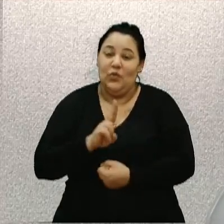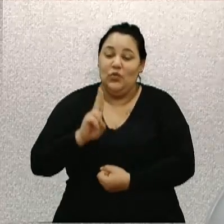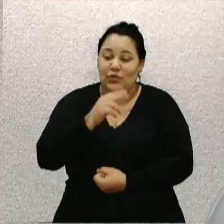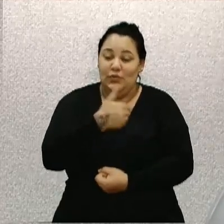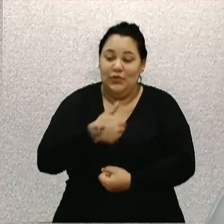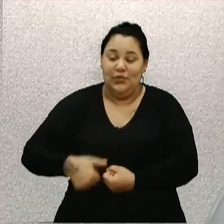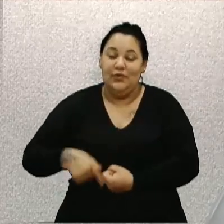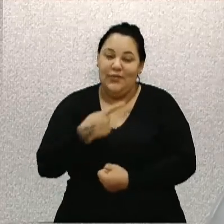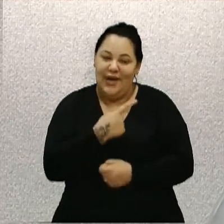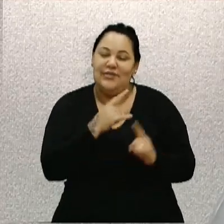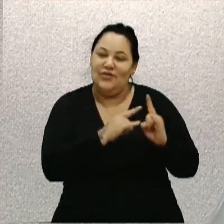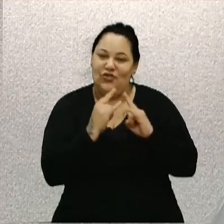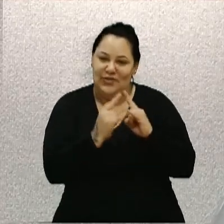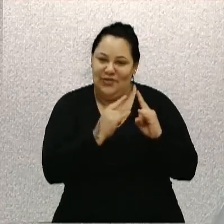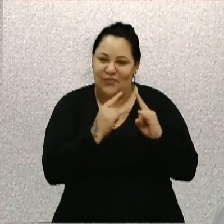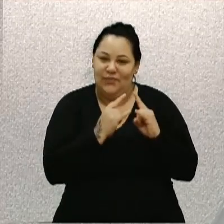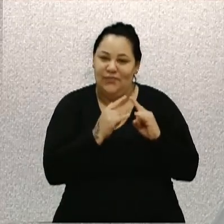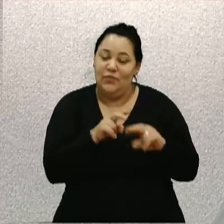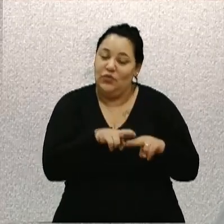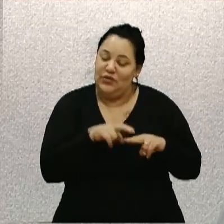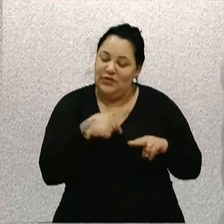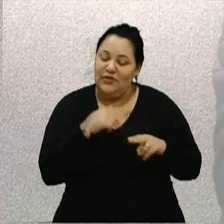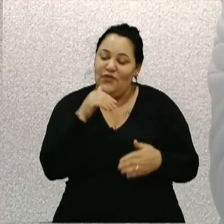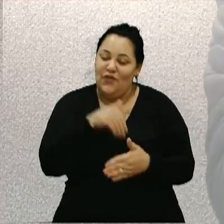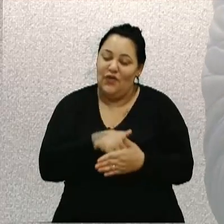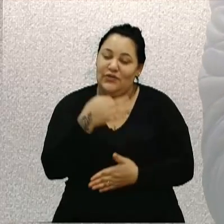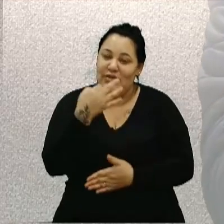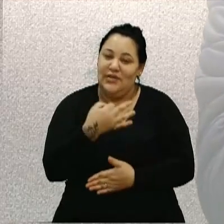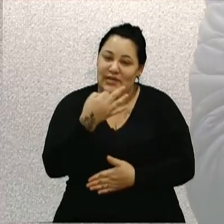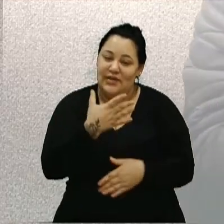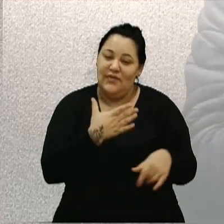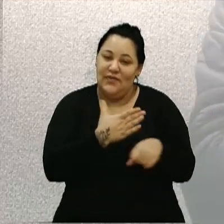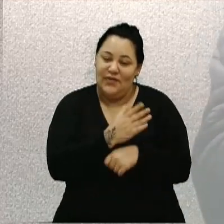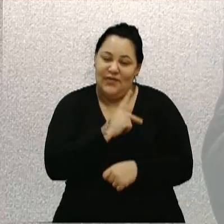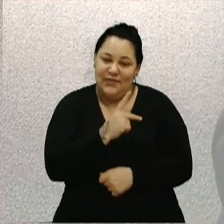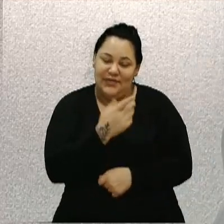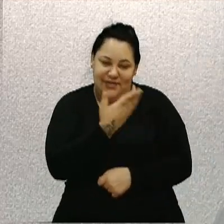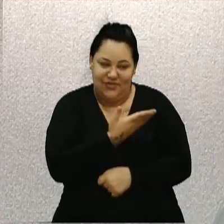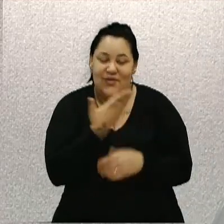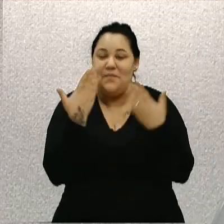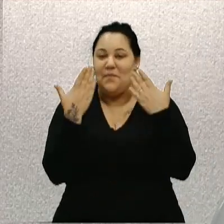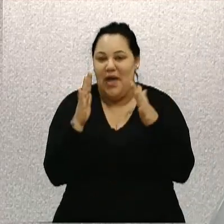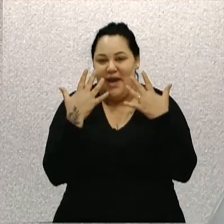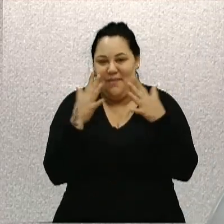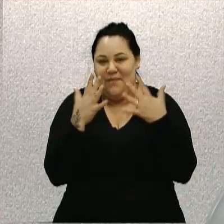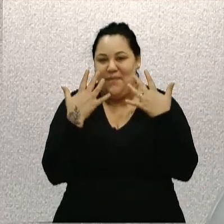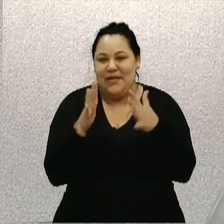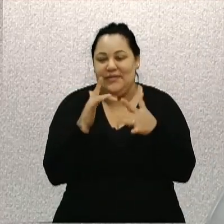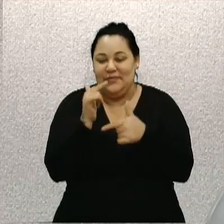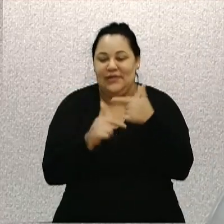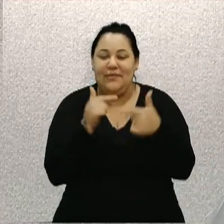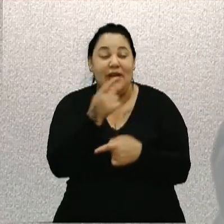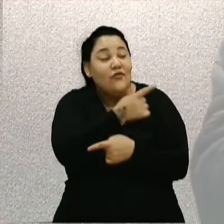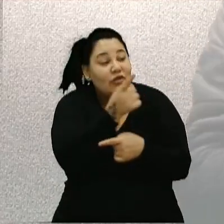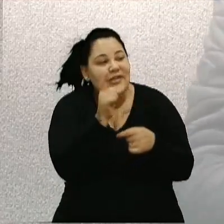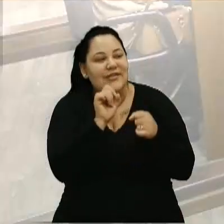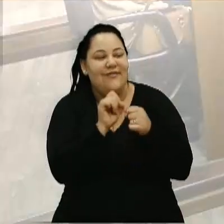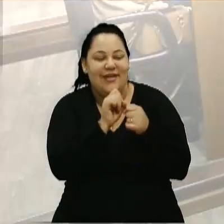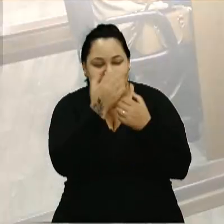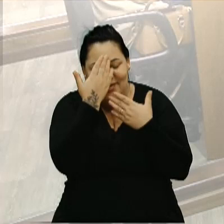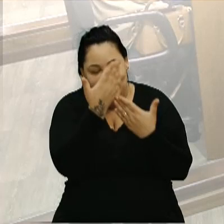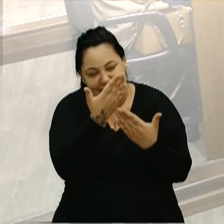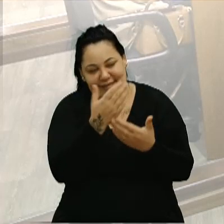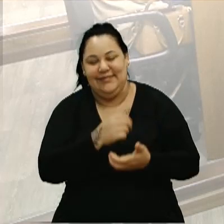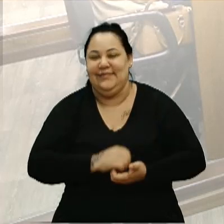Educaritá. Portanto, voto com certeza favorável, presidente. e parabéns pelo trabalho desenvolvido. Obrigado.